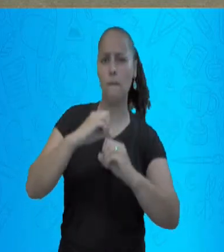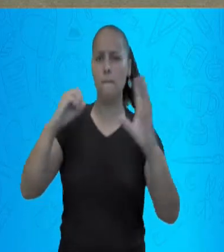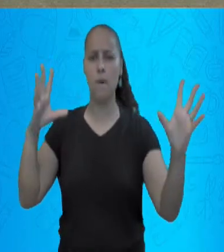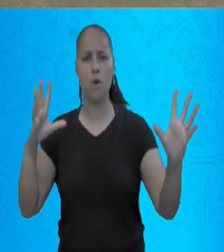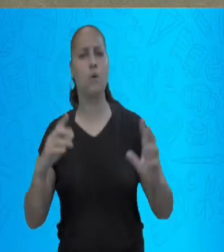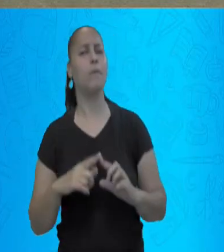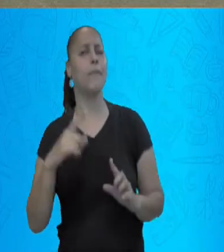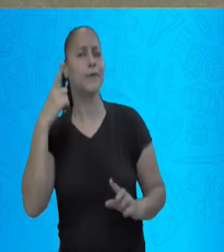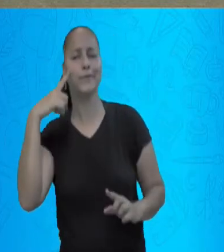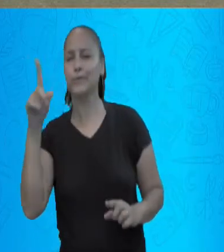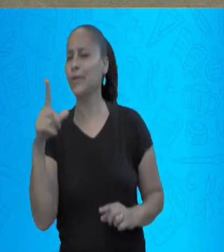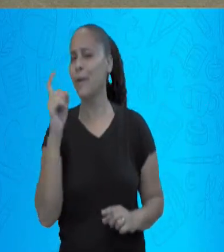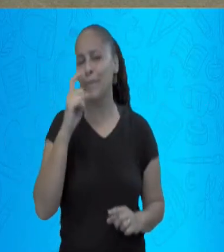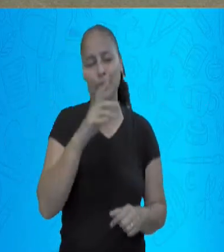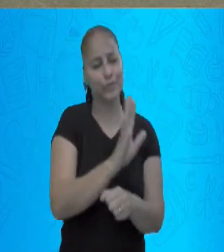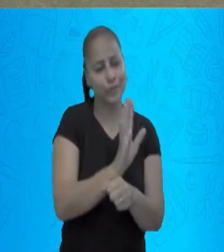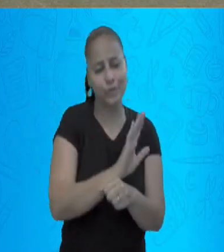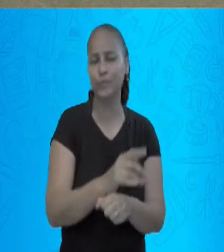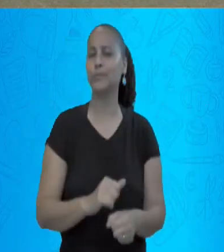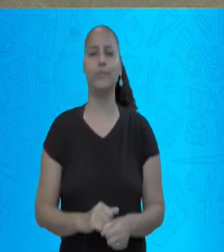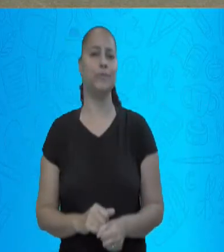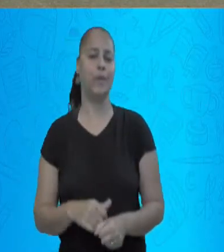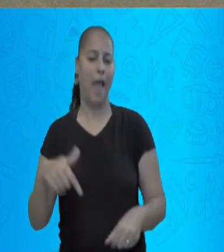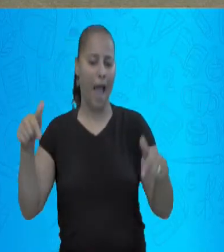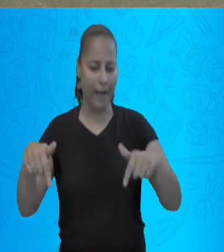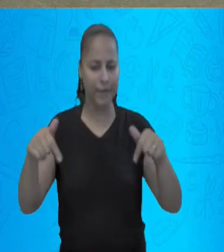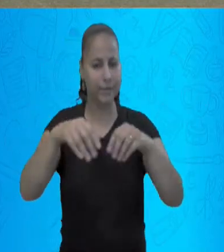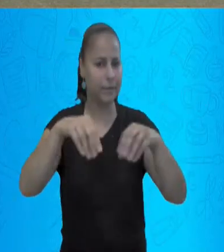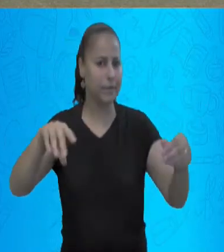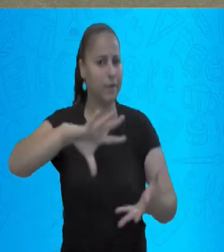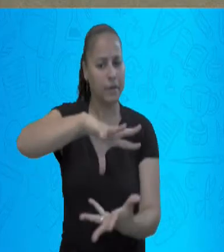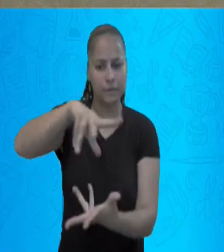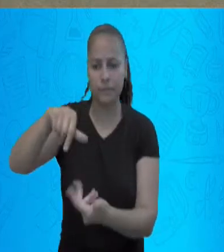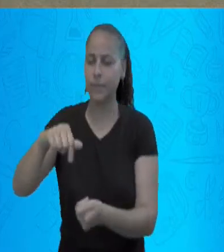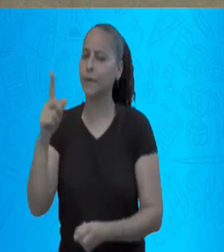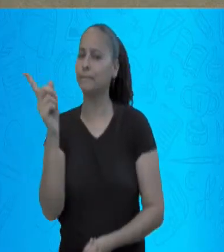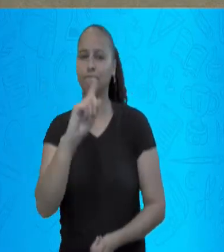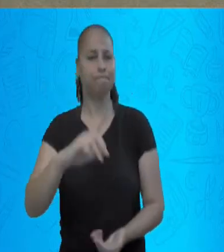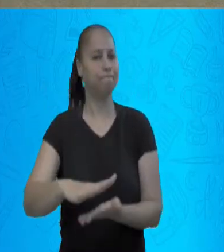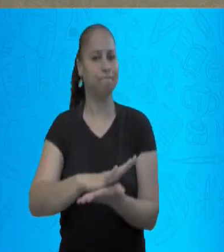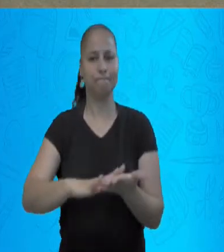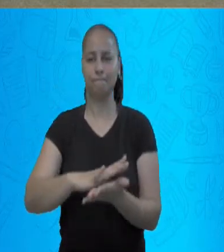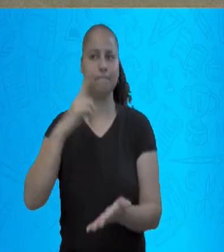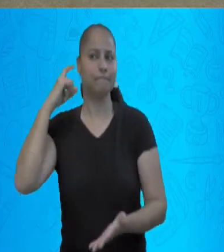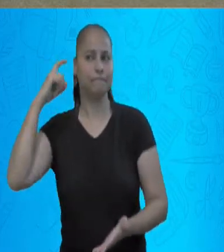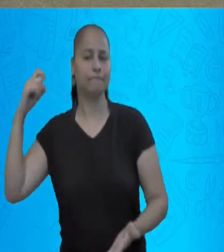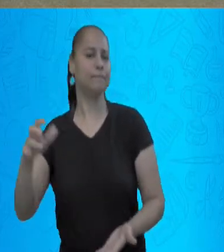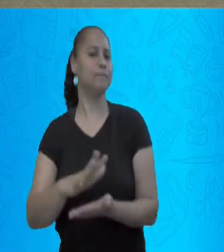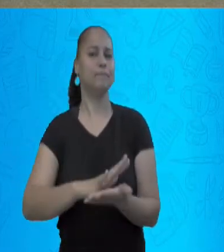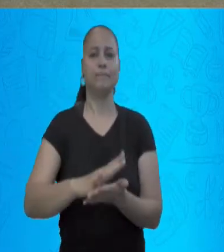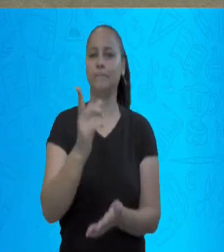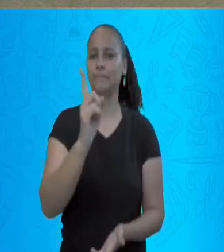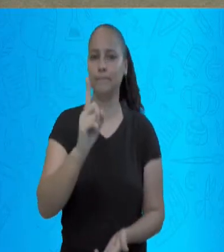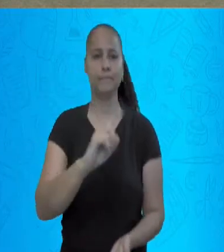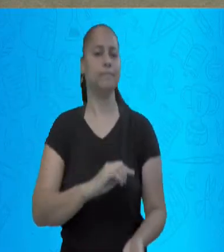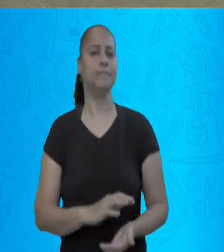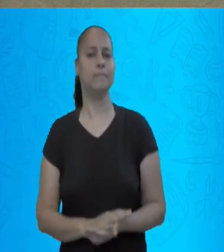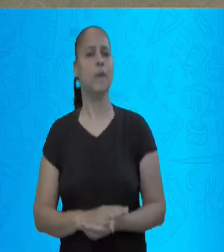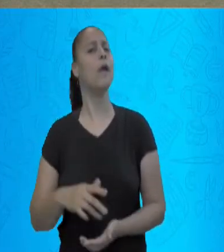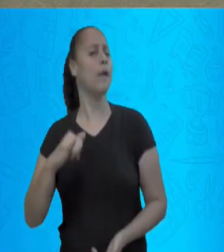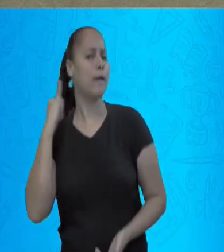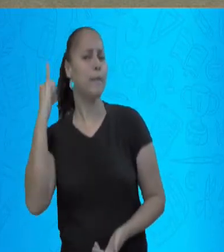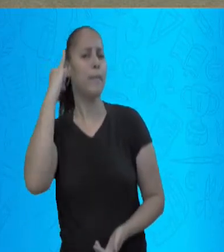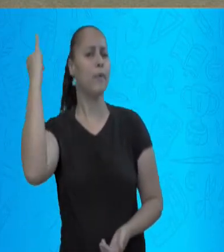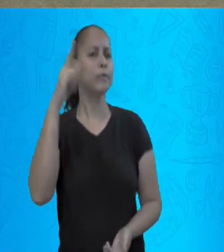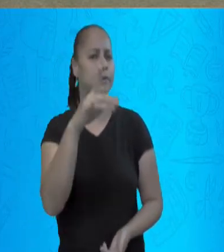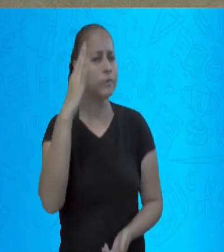cientificamente não existe. Então, é uma coisa, uma curiosidade muito importante para nós. Que embora